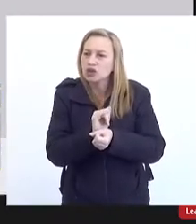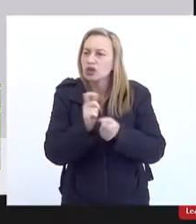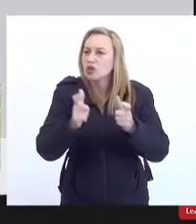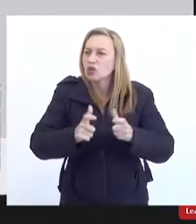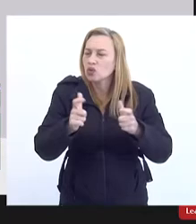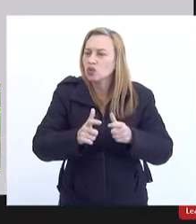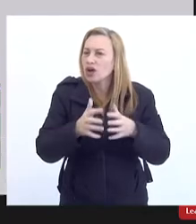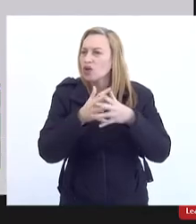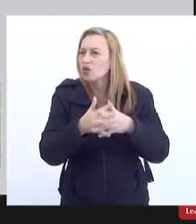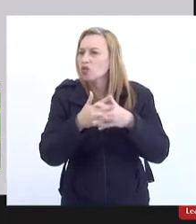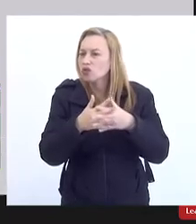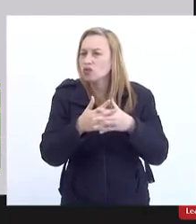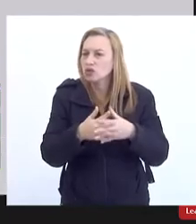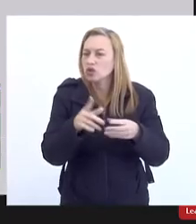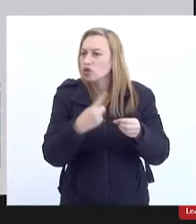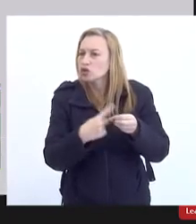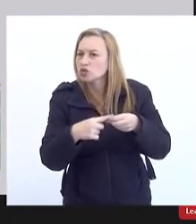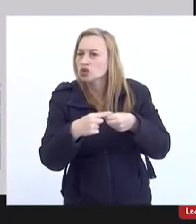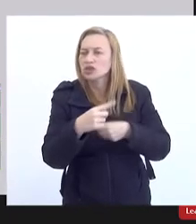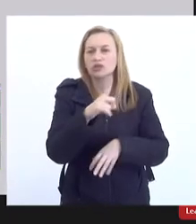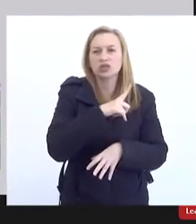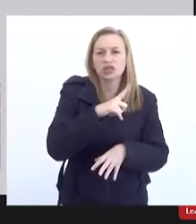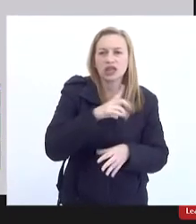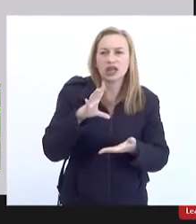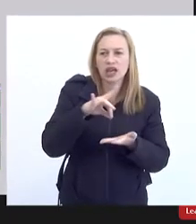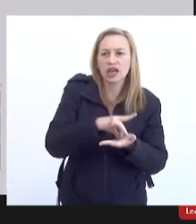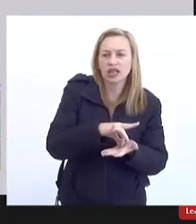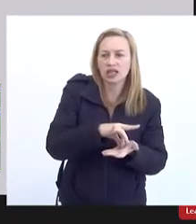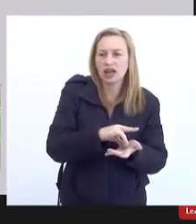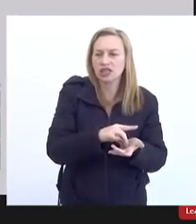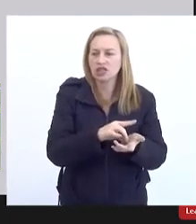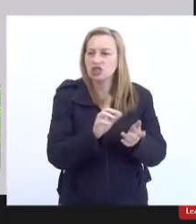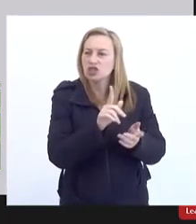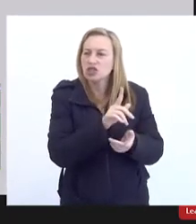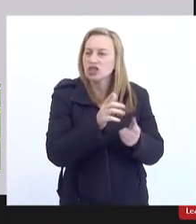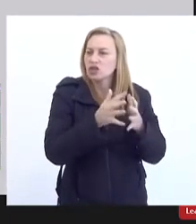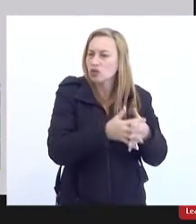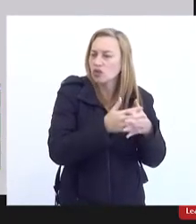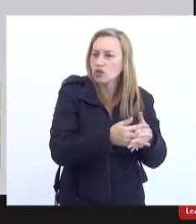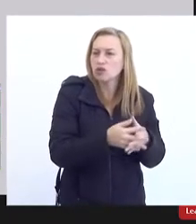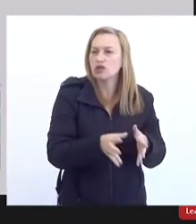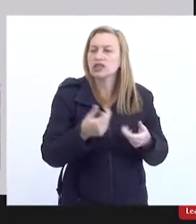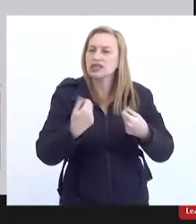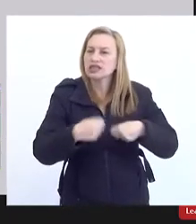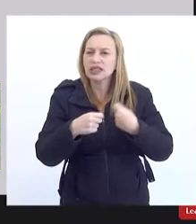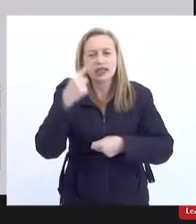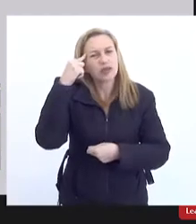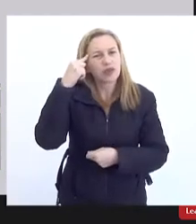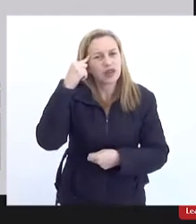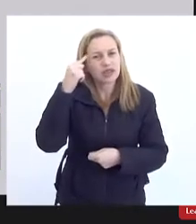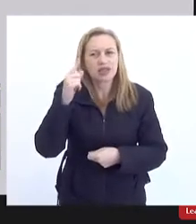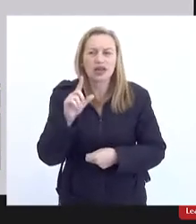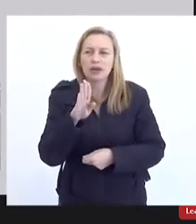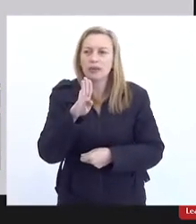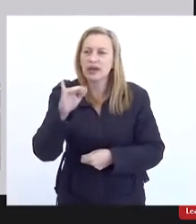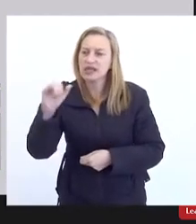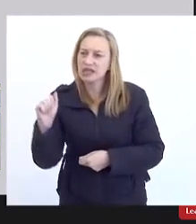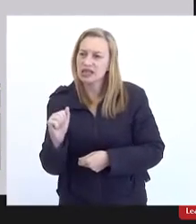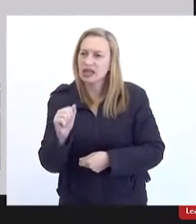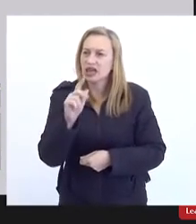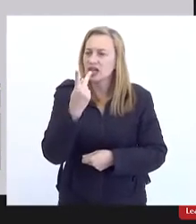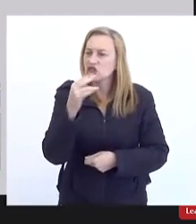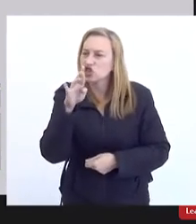complexa, os municípios têm realidades complexas, daí a necessidade de pensar a bacia hidrográfica,